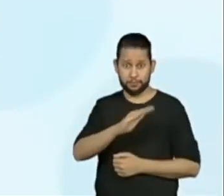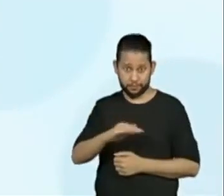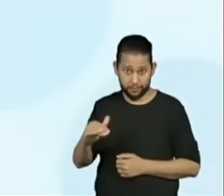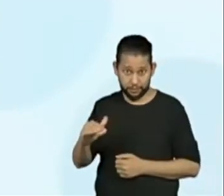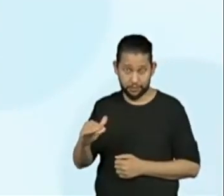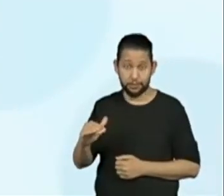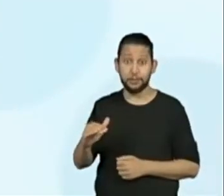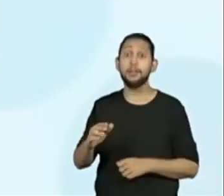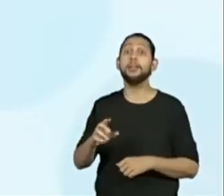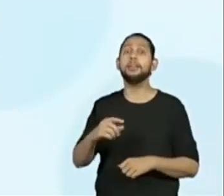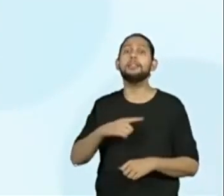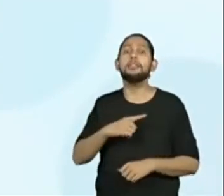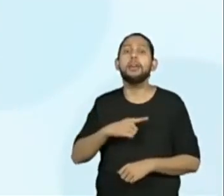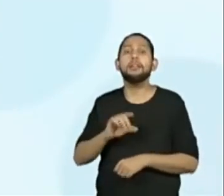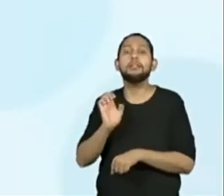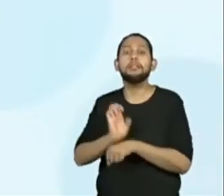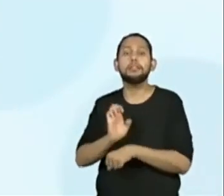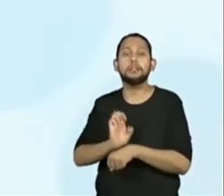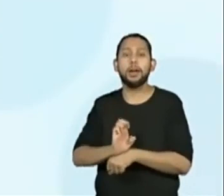na Virgínia.